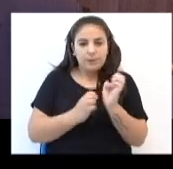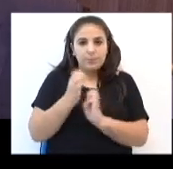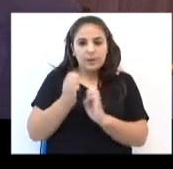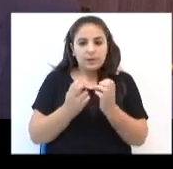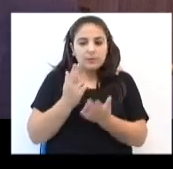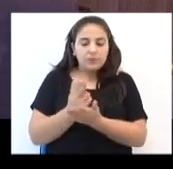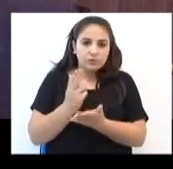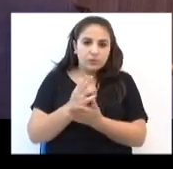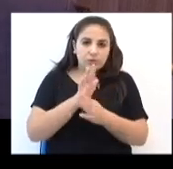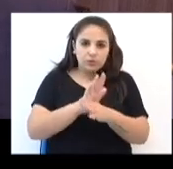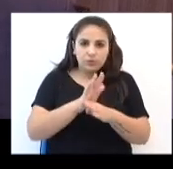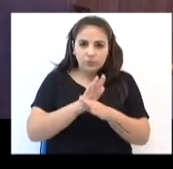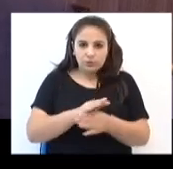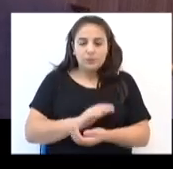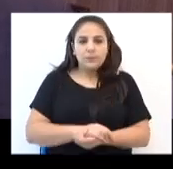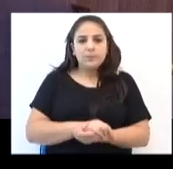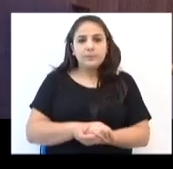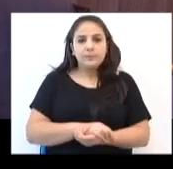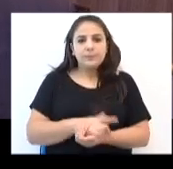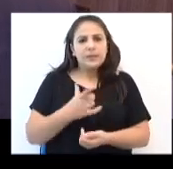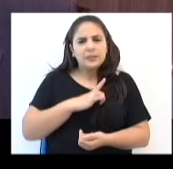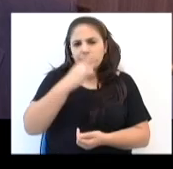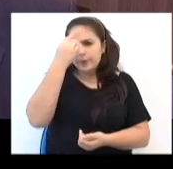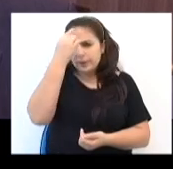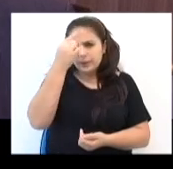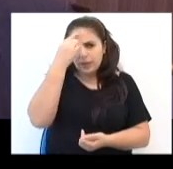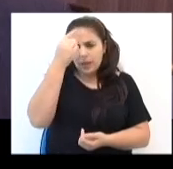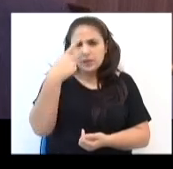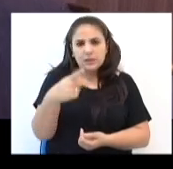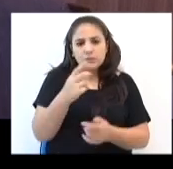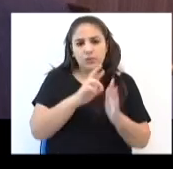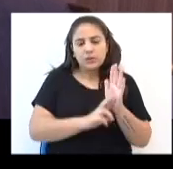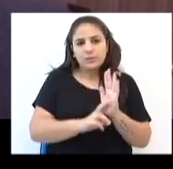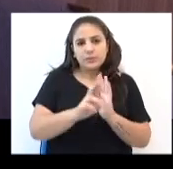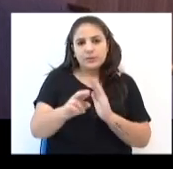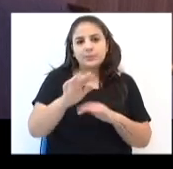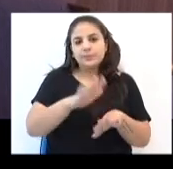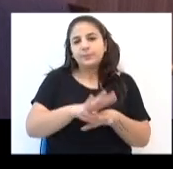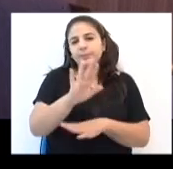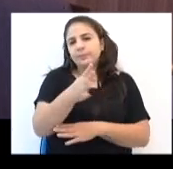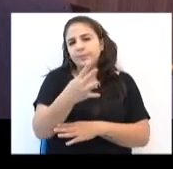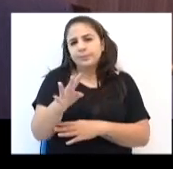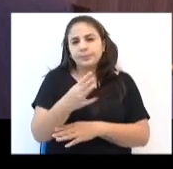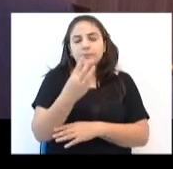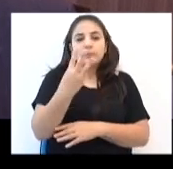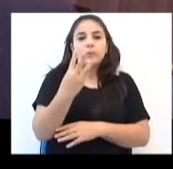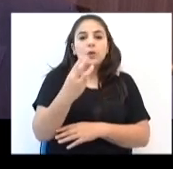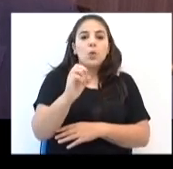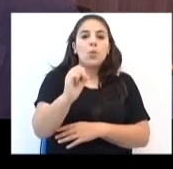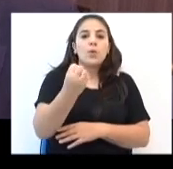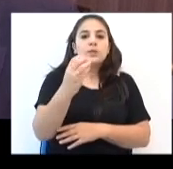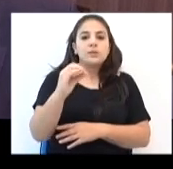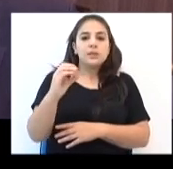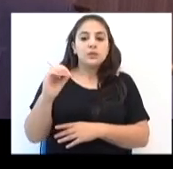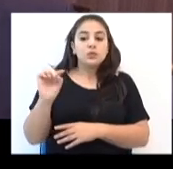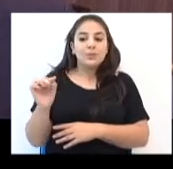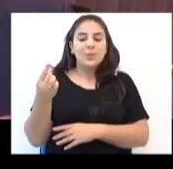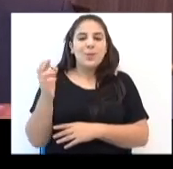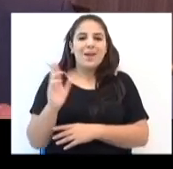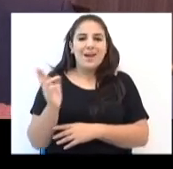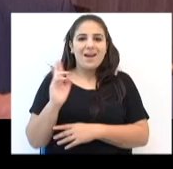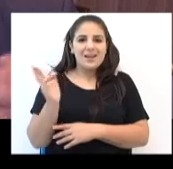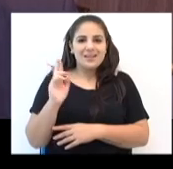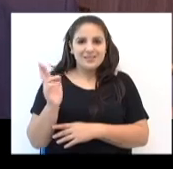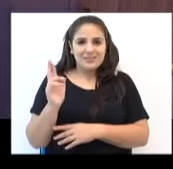manter essa ajuda. Só para terem uma ideia, isso representa mais ou menos R 800 mil, além